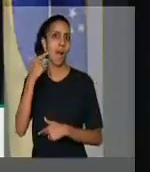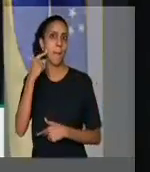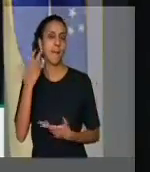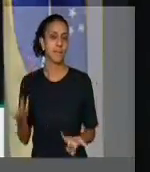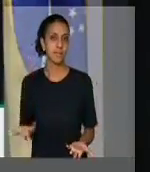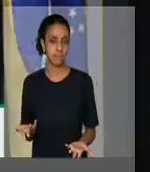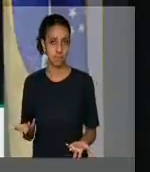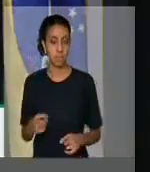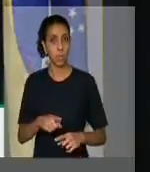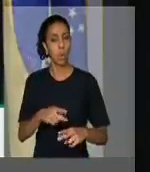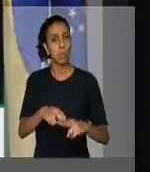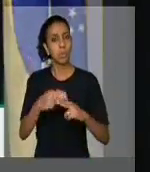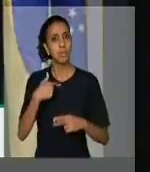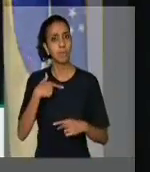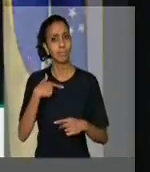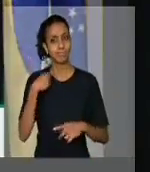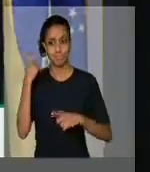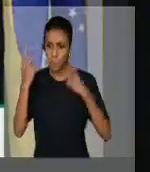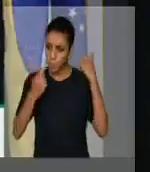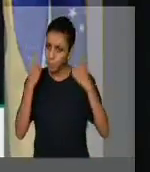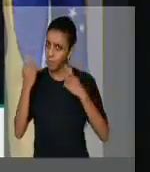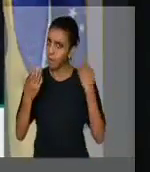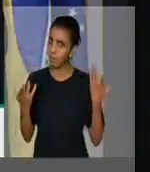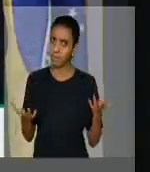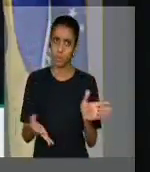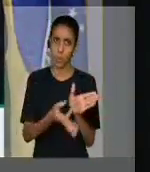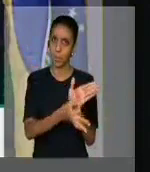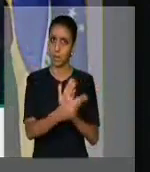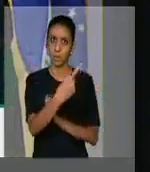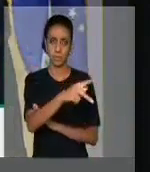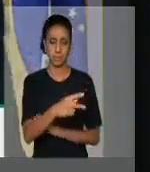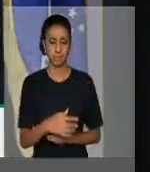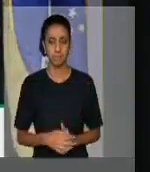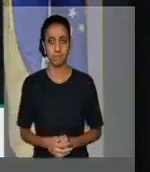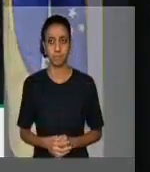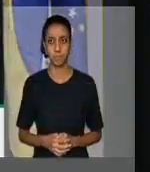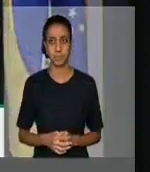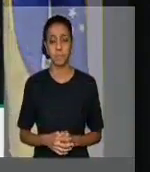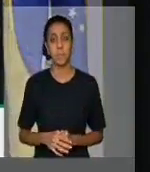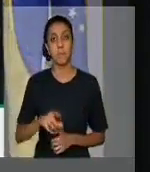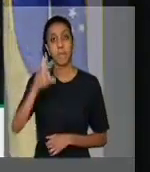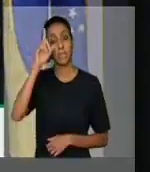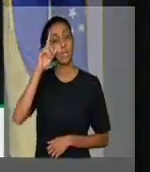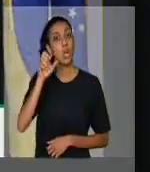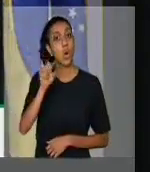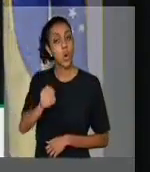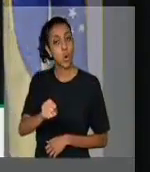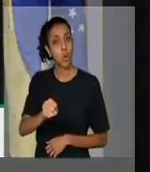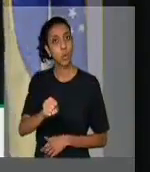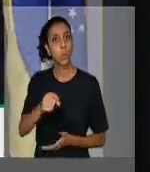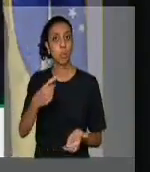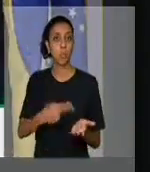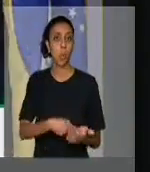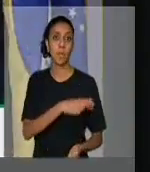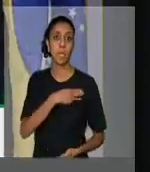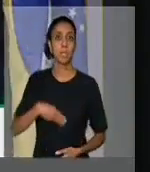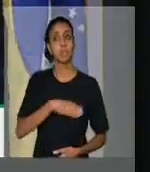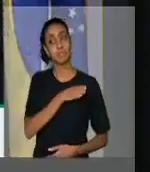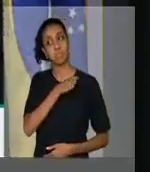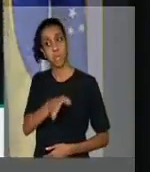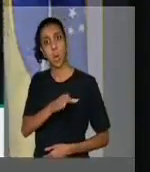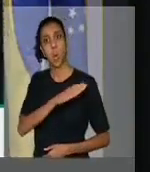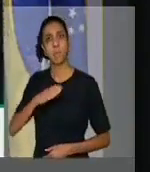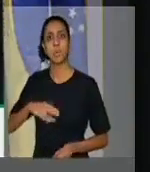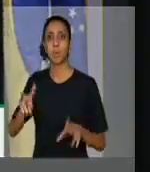aqui toda a minha preocupação com essas declarações. Estava previsto dia 8, o ministro vir para a Comissão de Segurança Pública